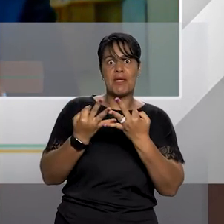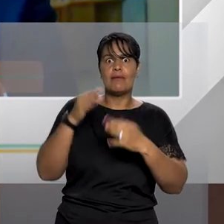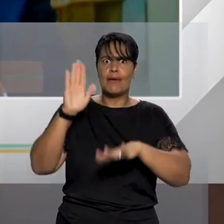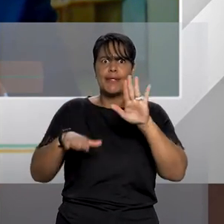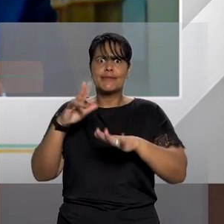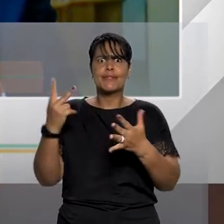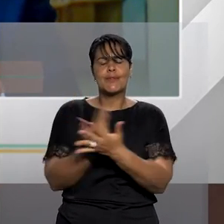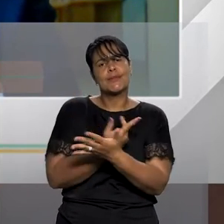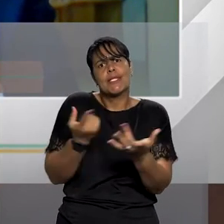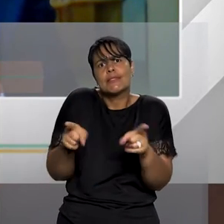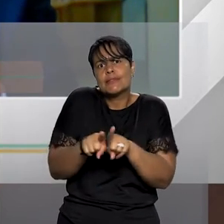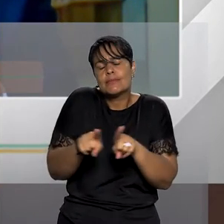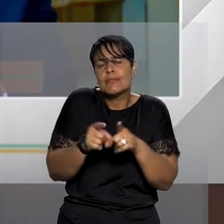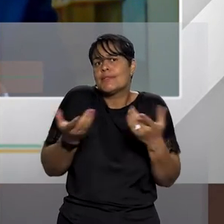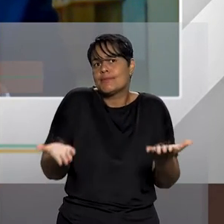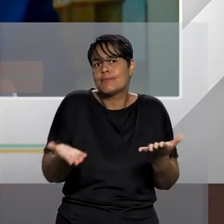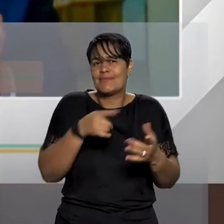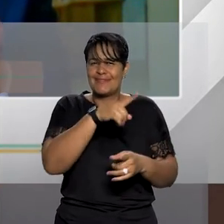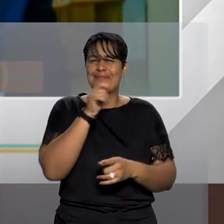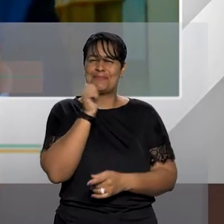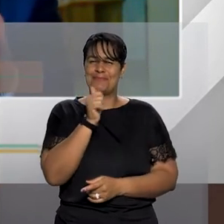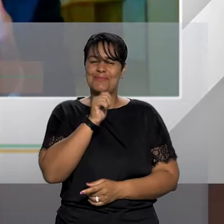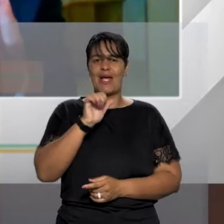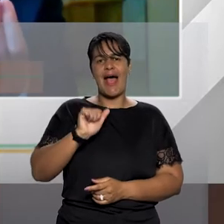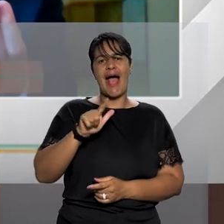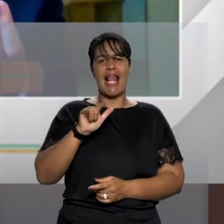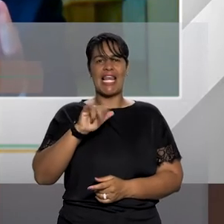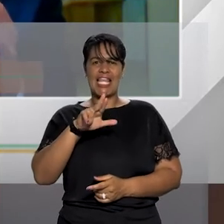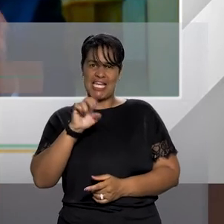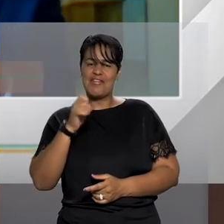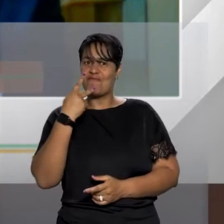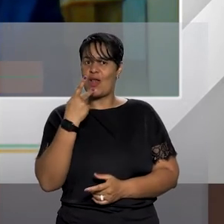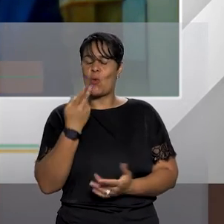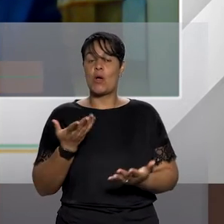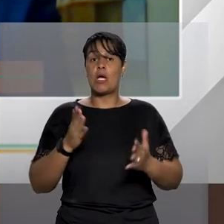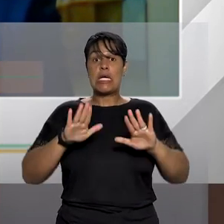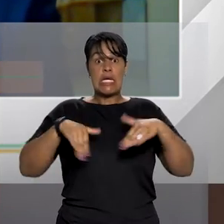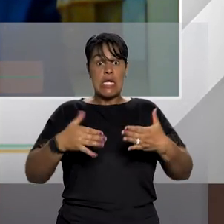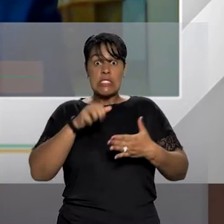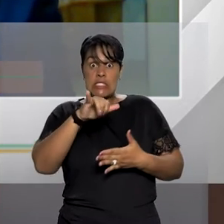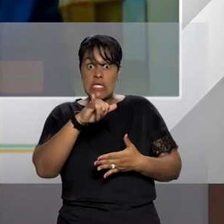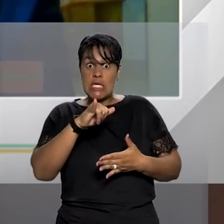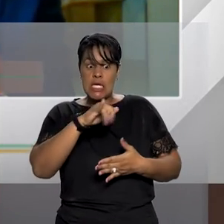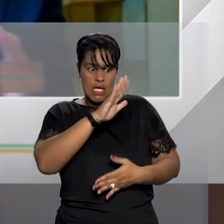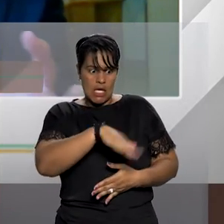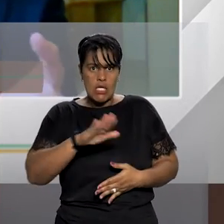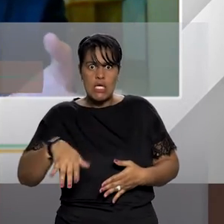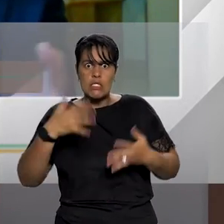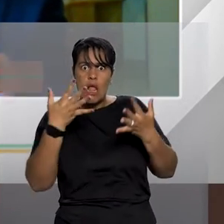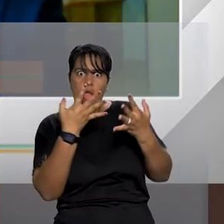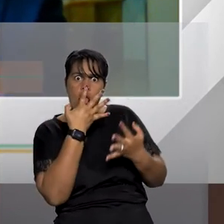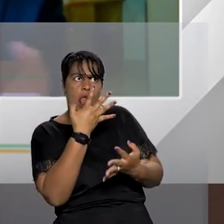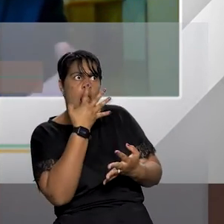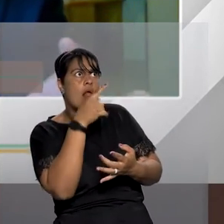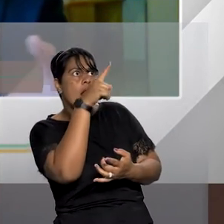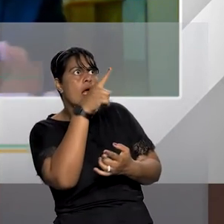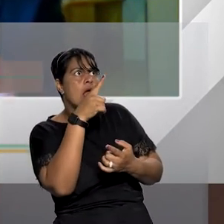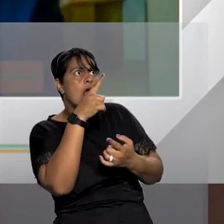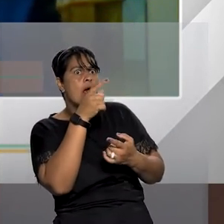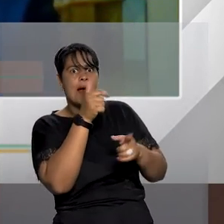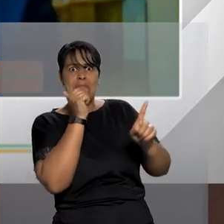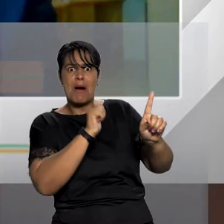Como a doutora Amine muito bem colocou, quando uma criança assiste a mãe ser agredida pelo pai, pelo